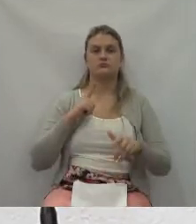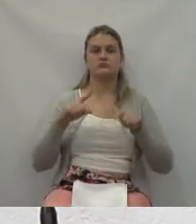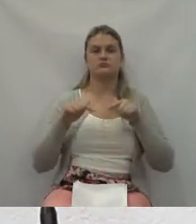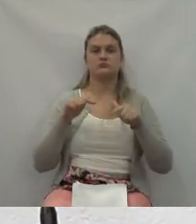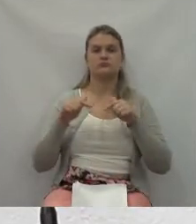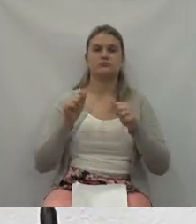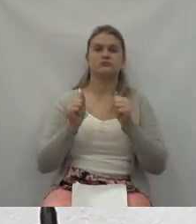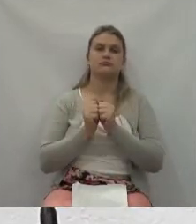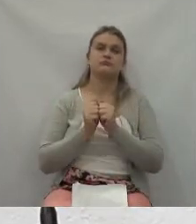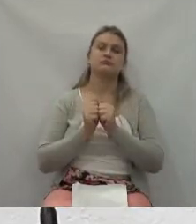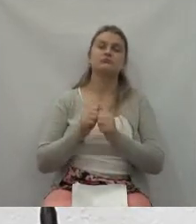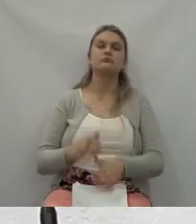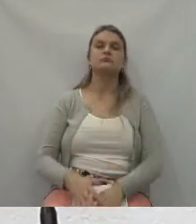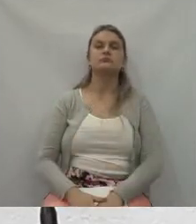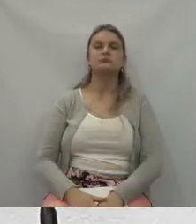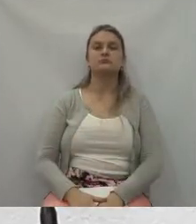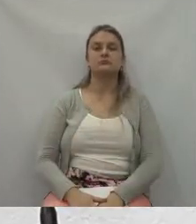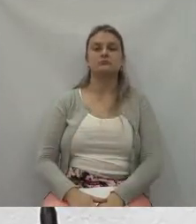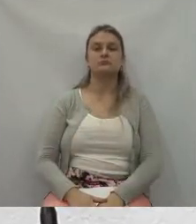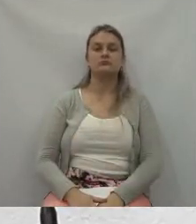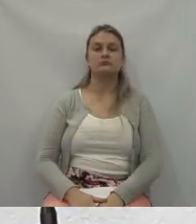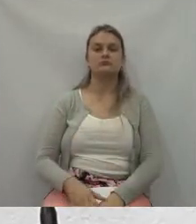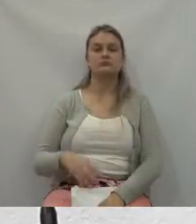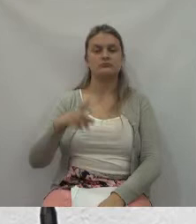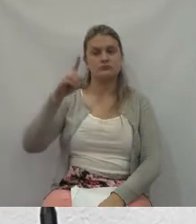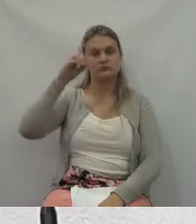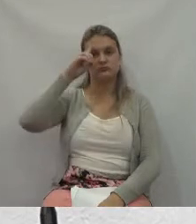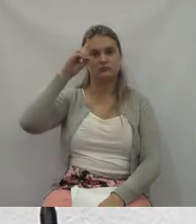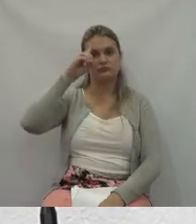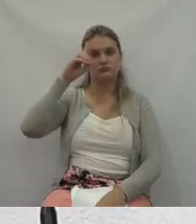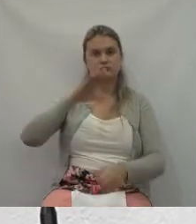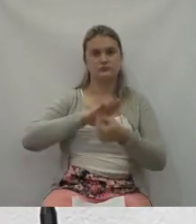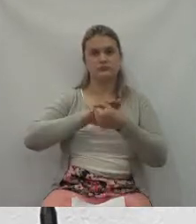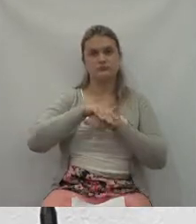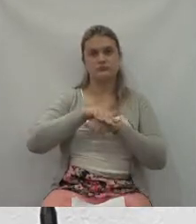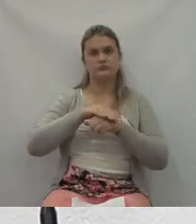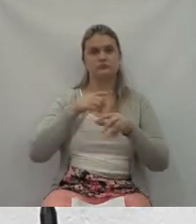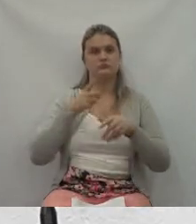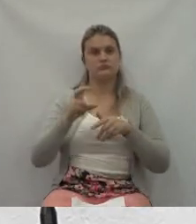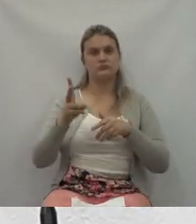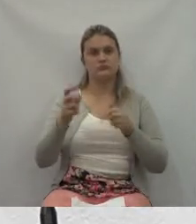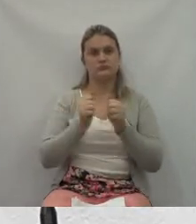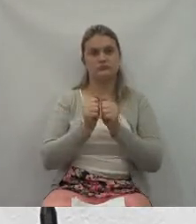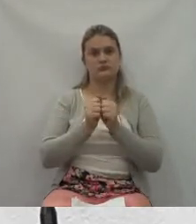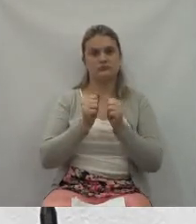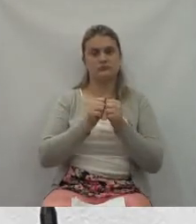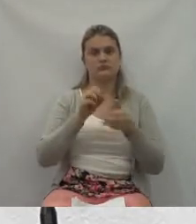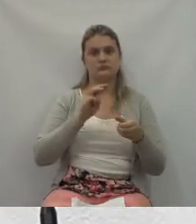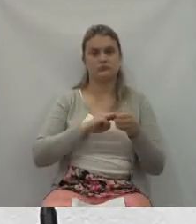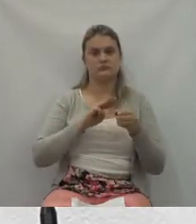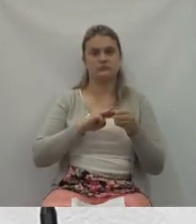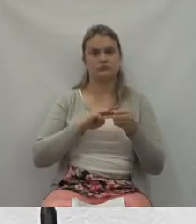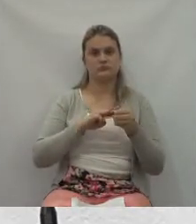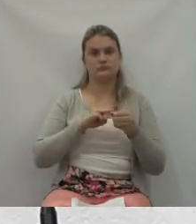dia, noite, dia, nos municípios de União da Vitória